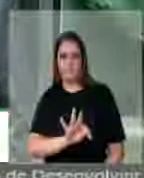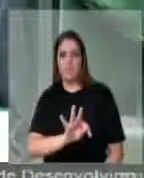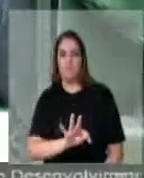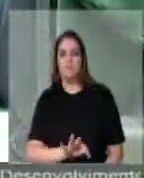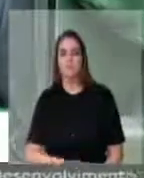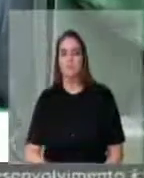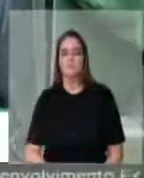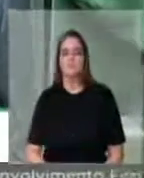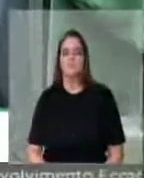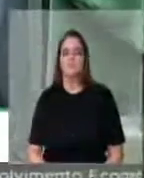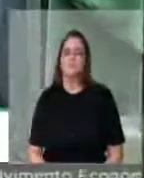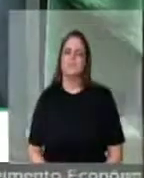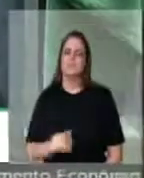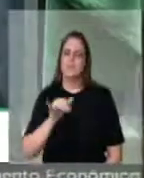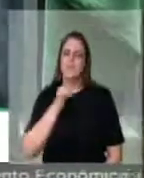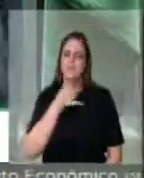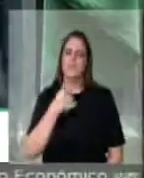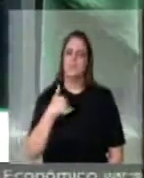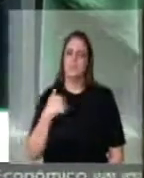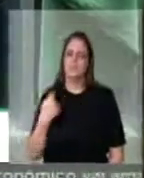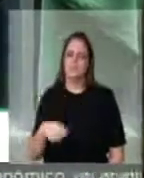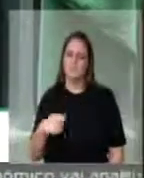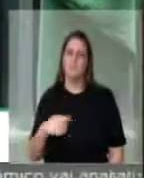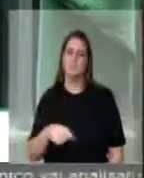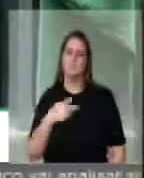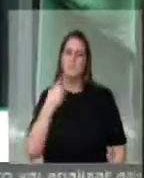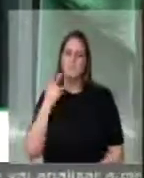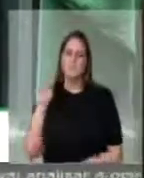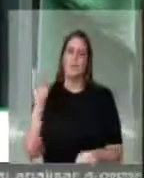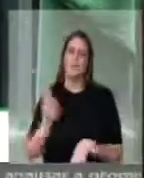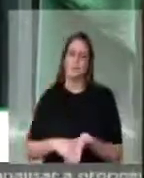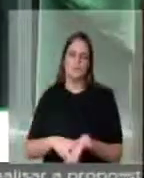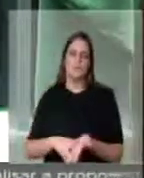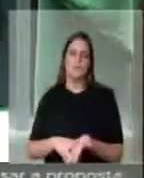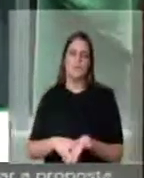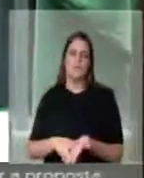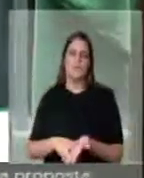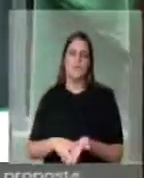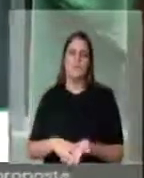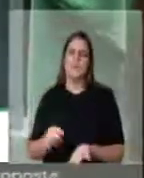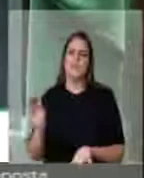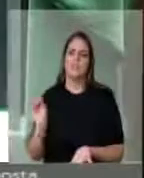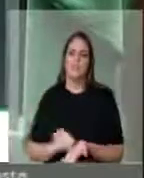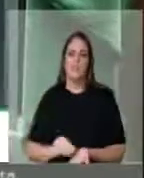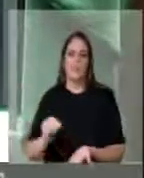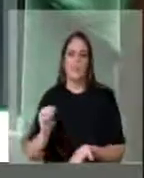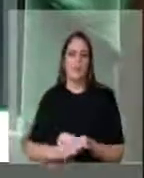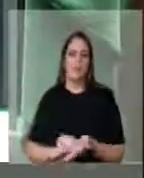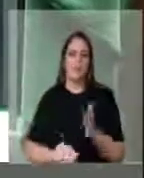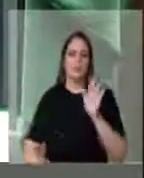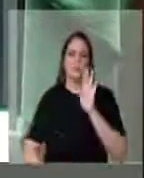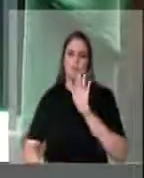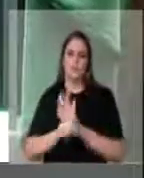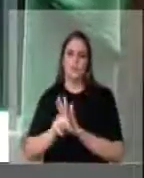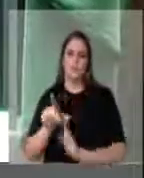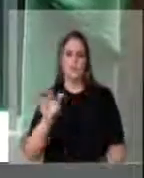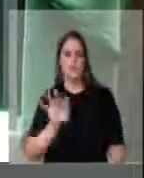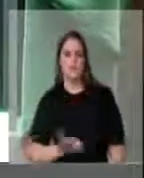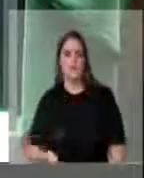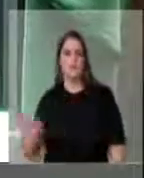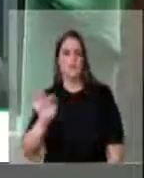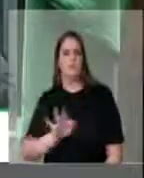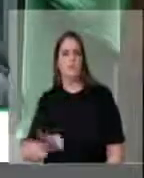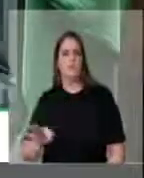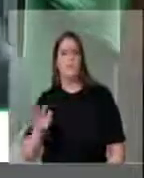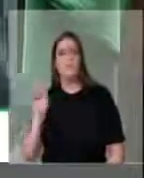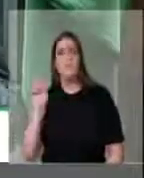tenho que reconhecer da tribuna da Câmara dos Deputados que a ausência de leis federais que protejam